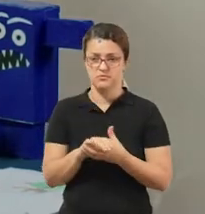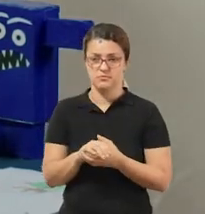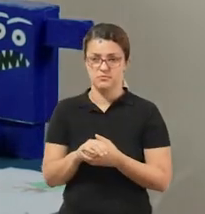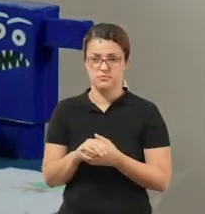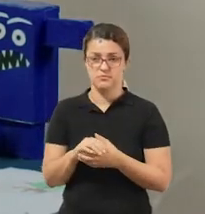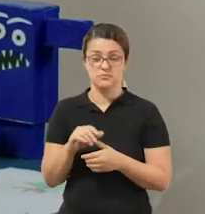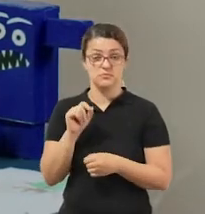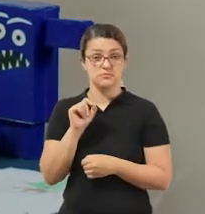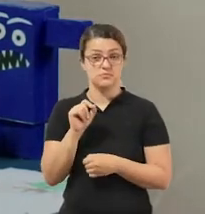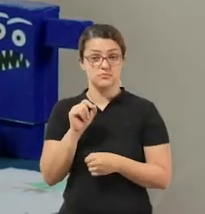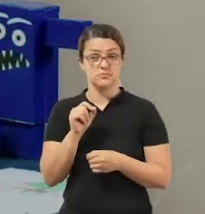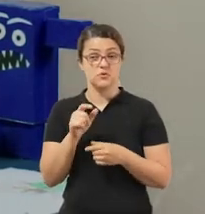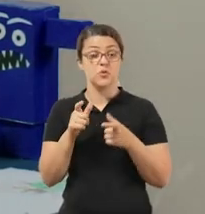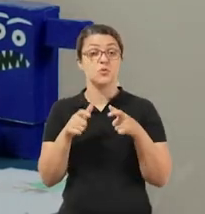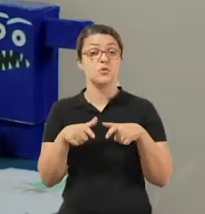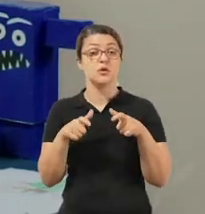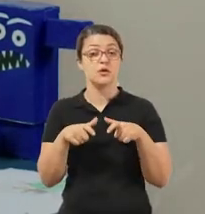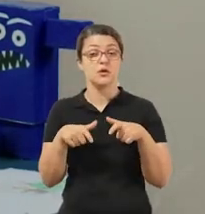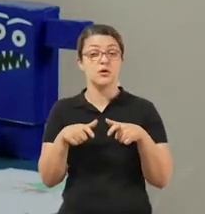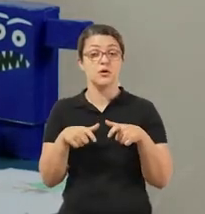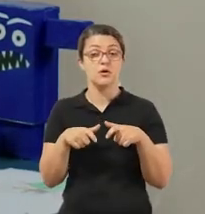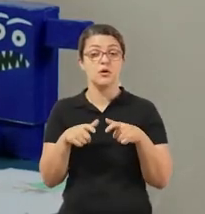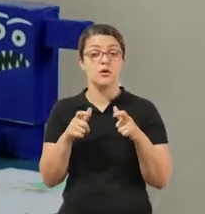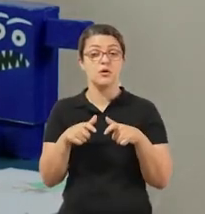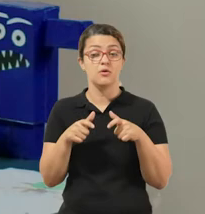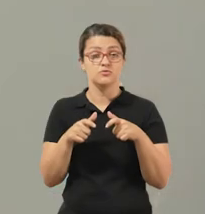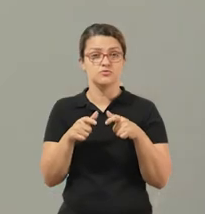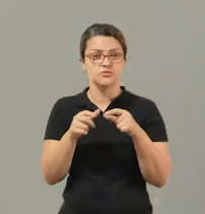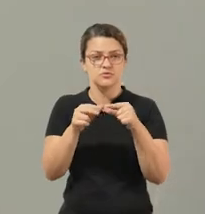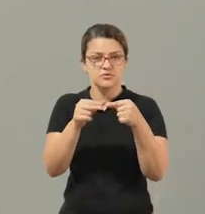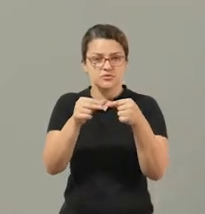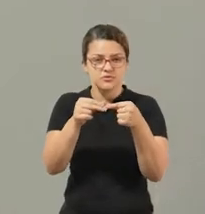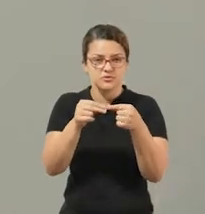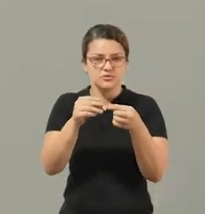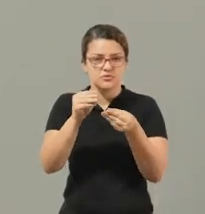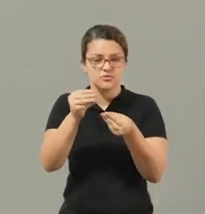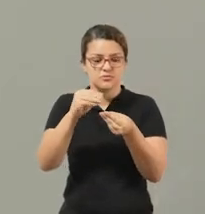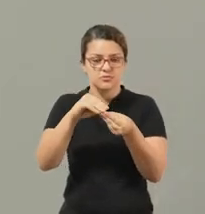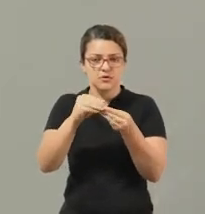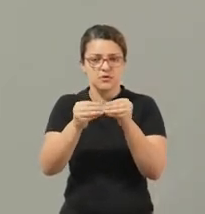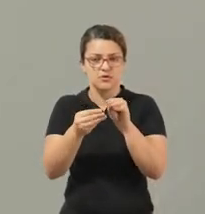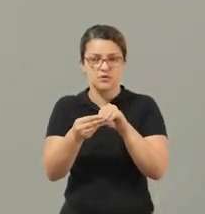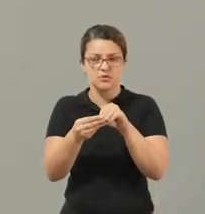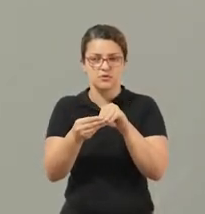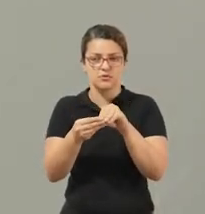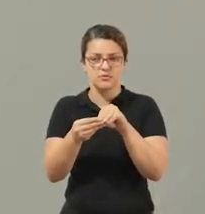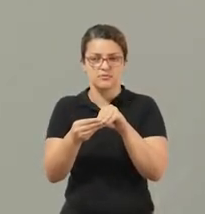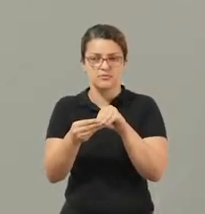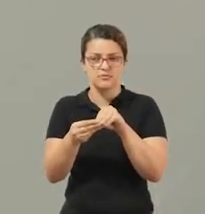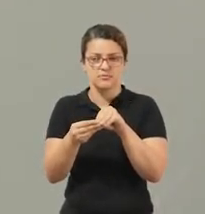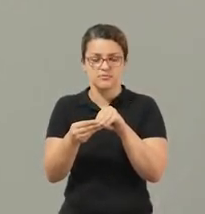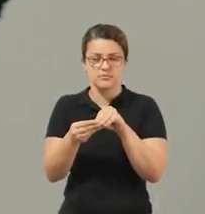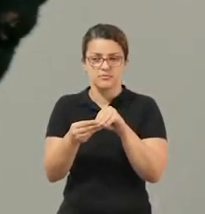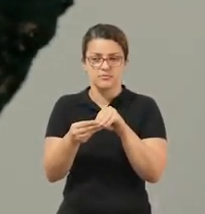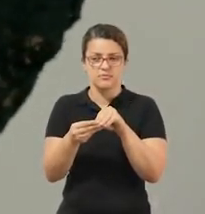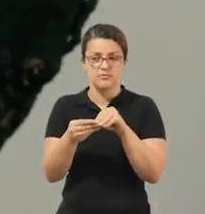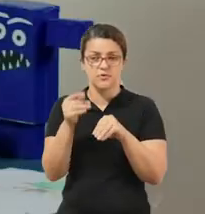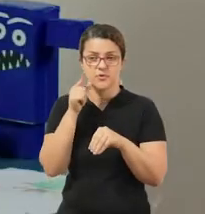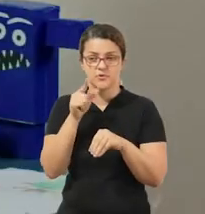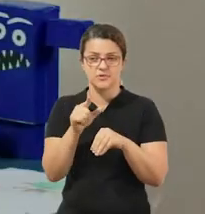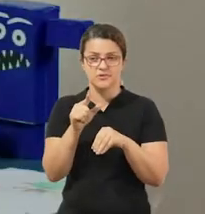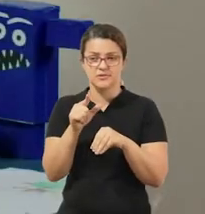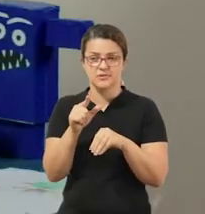Esse daqui será o lugar onde vocês vão dobrar para poder